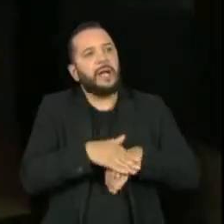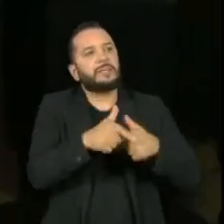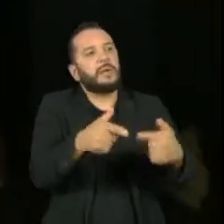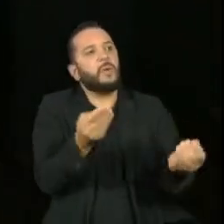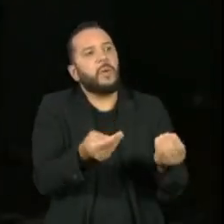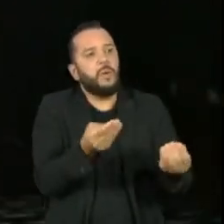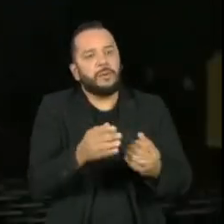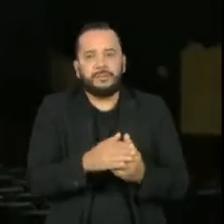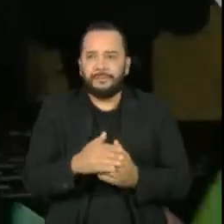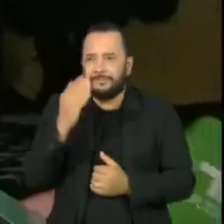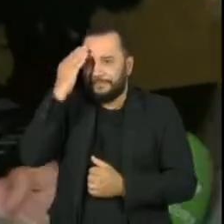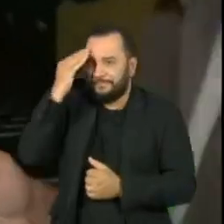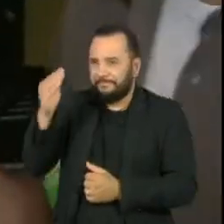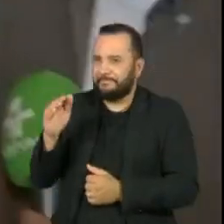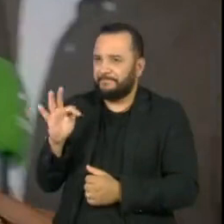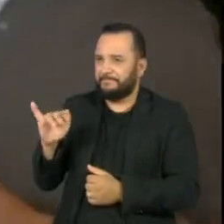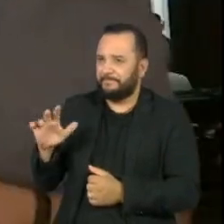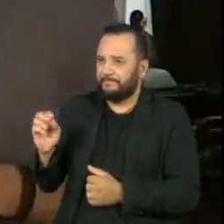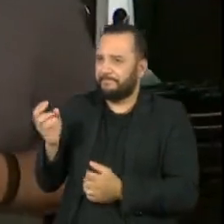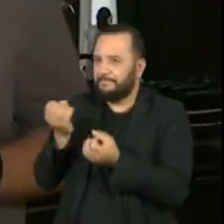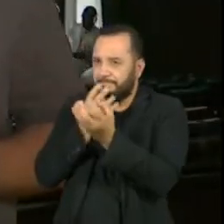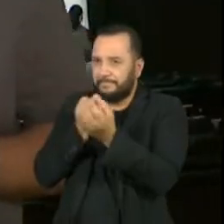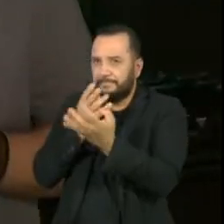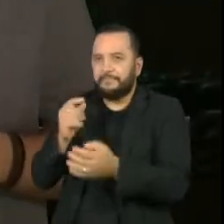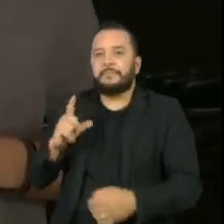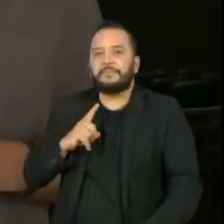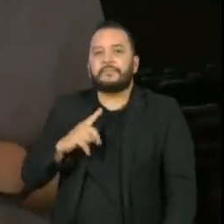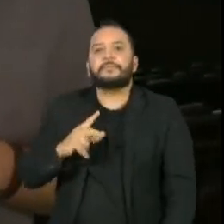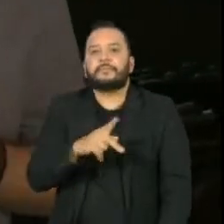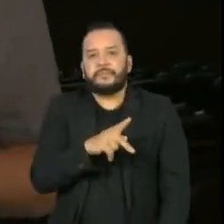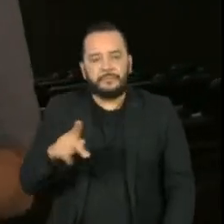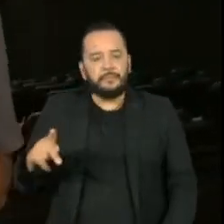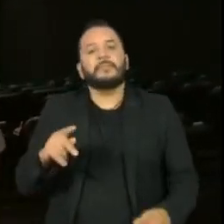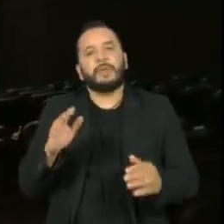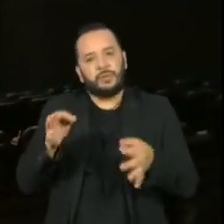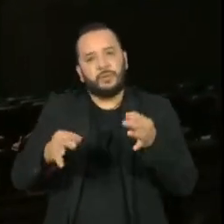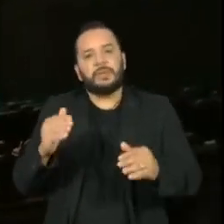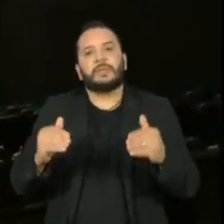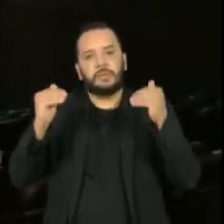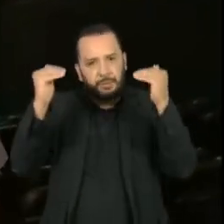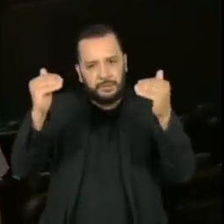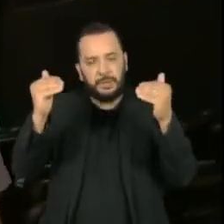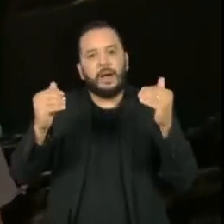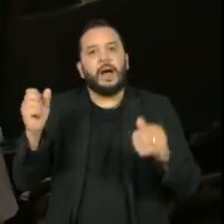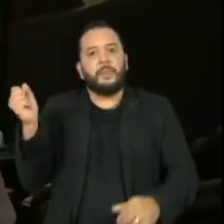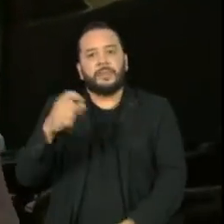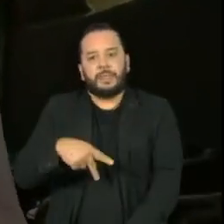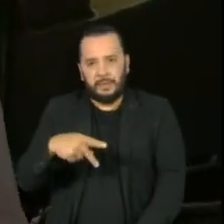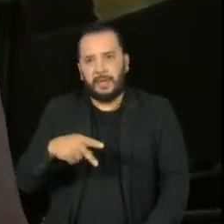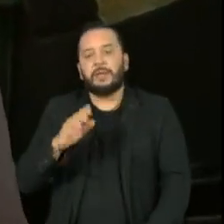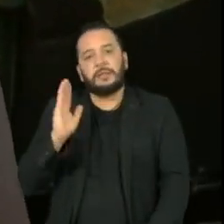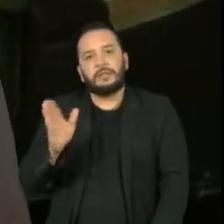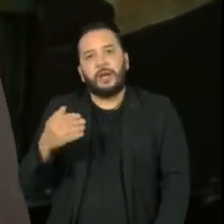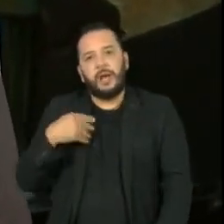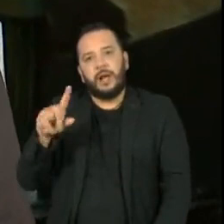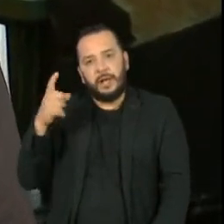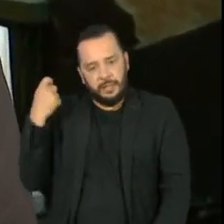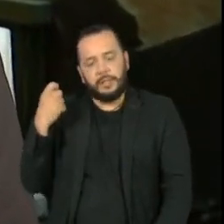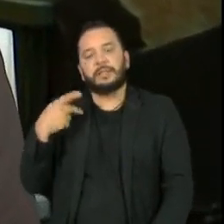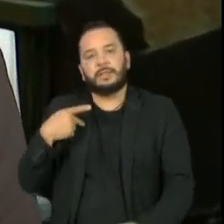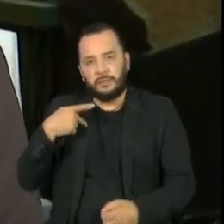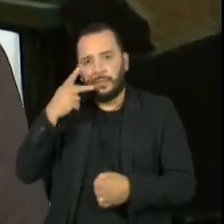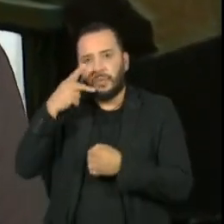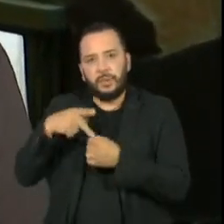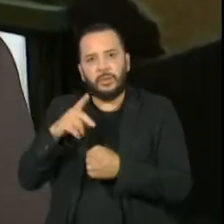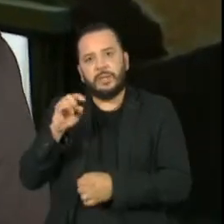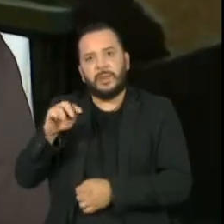Fábio. Muito obrigado pelas informações. O tribunal será presidido pela desembargadora aposentada Kenarik Bujikian, a ex-procuradora-geral da República,